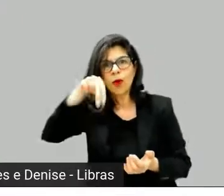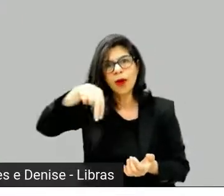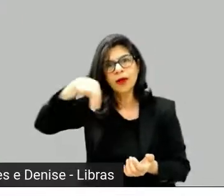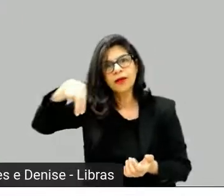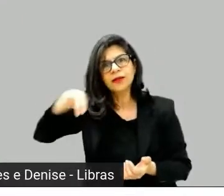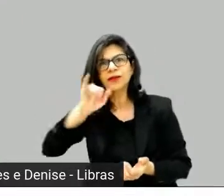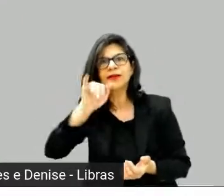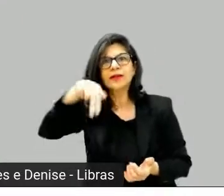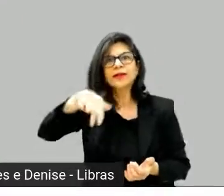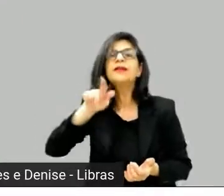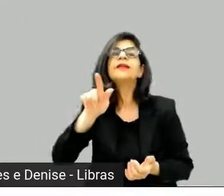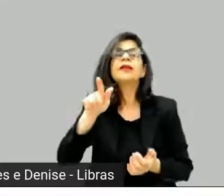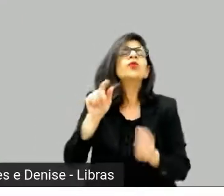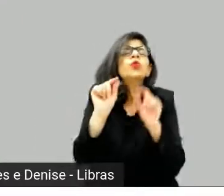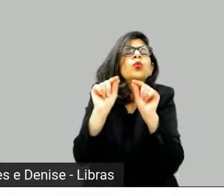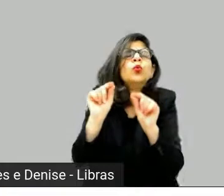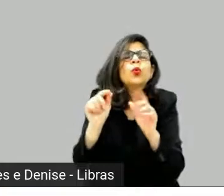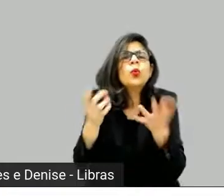uma função, né,